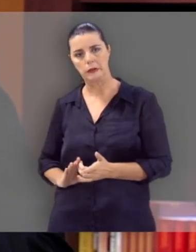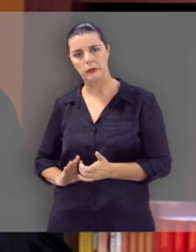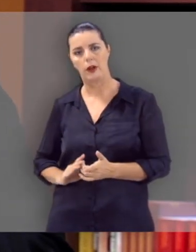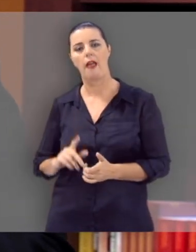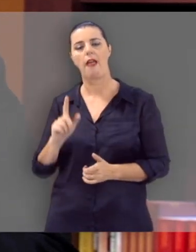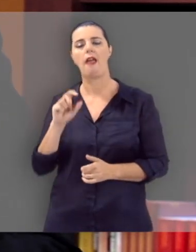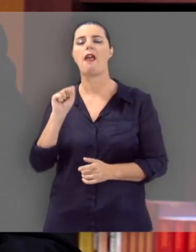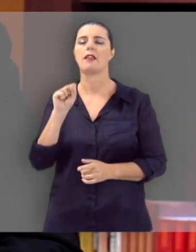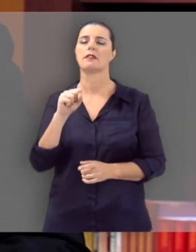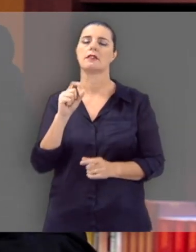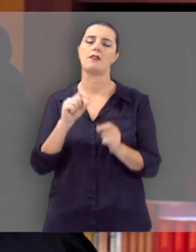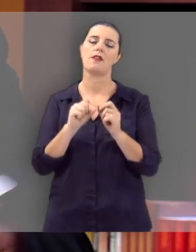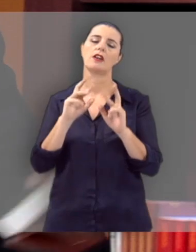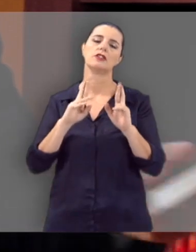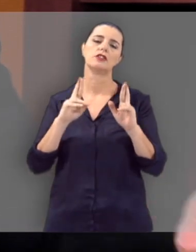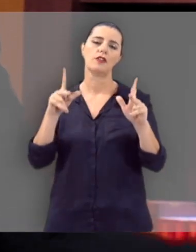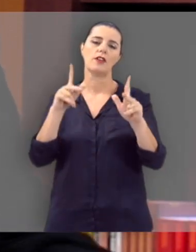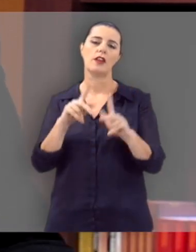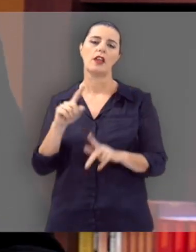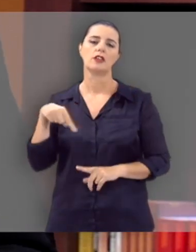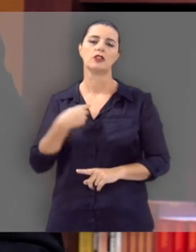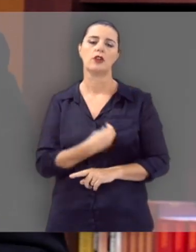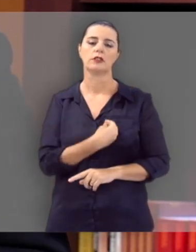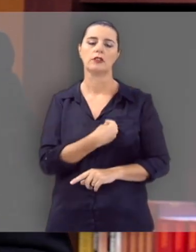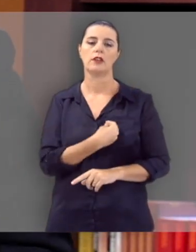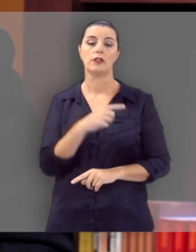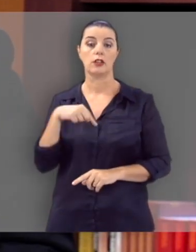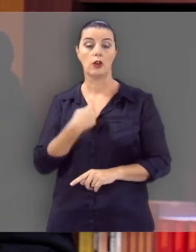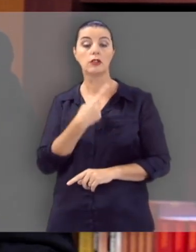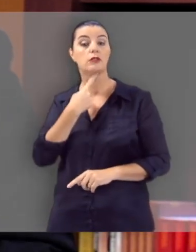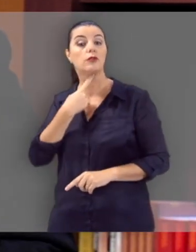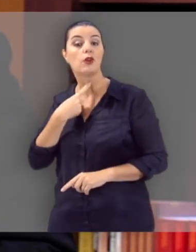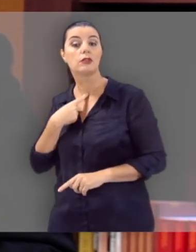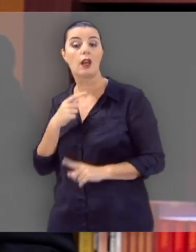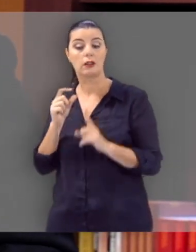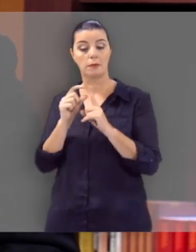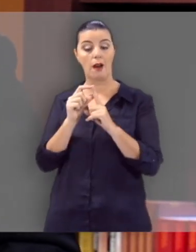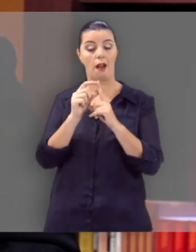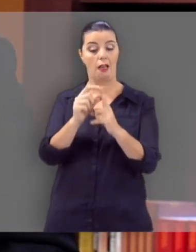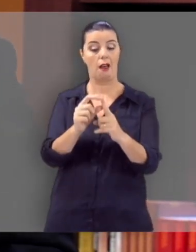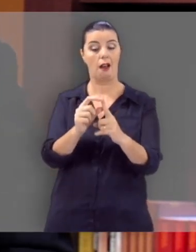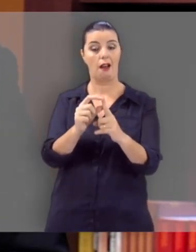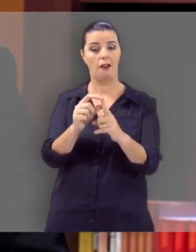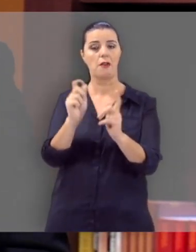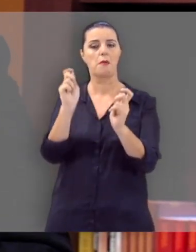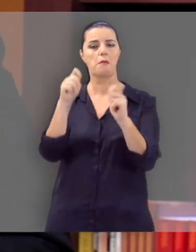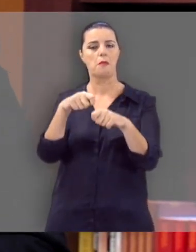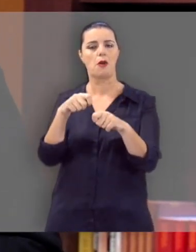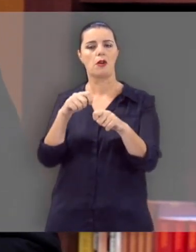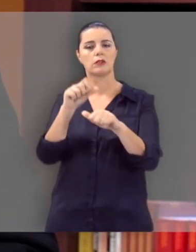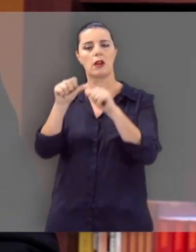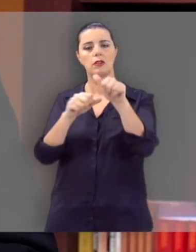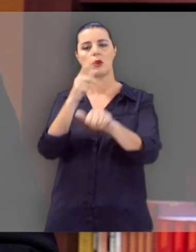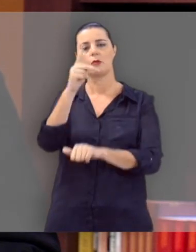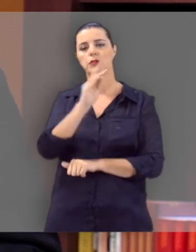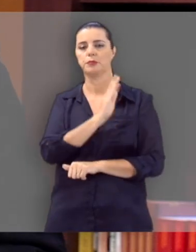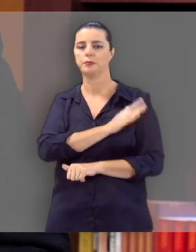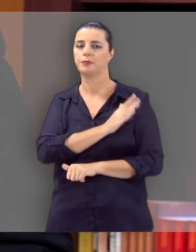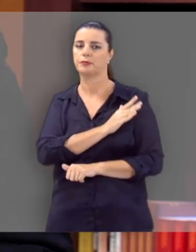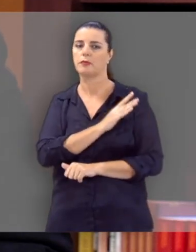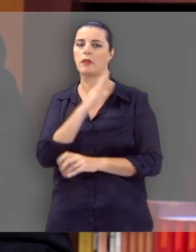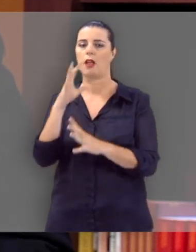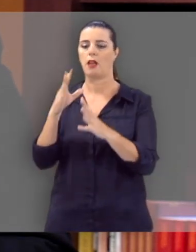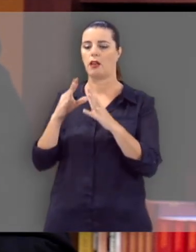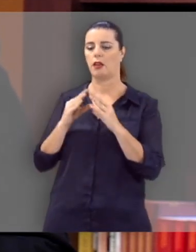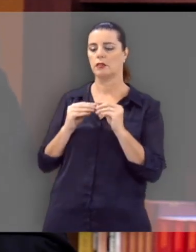Jesus, isso vai fazer toda a diferença. Então o nosso desejo é que essa palavra possa impactar o seu